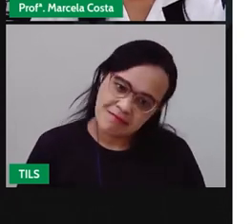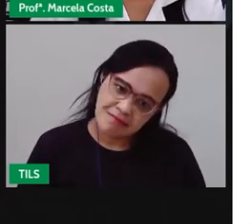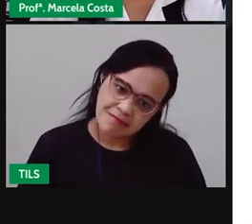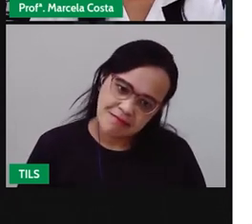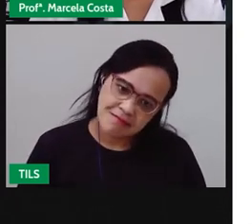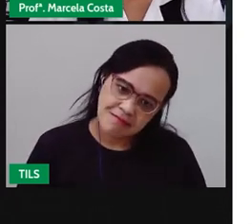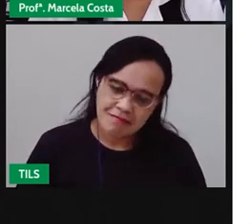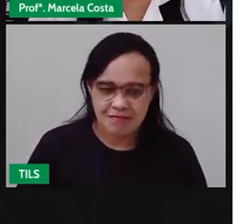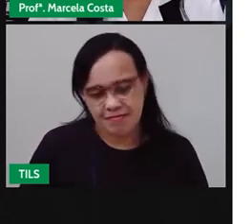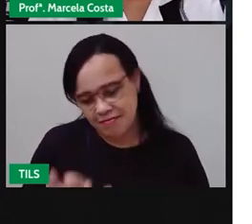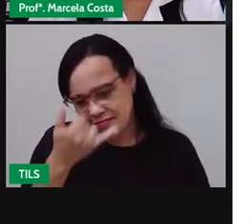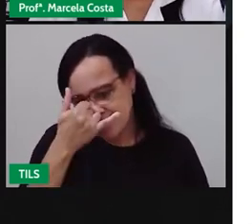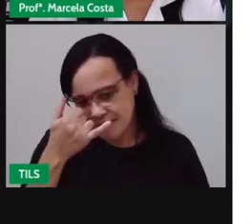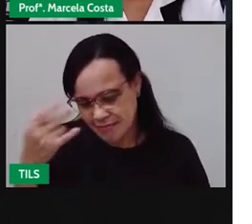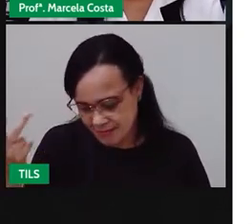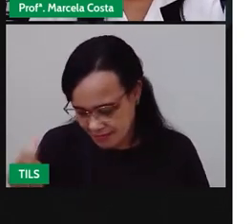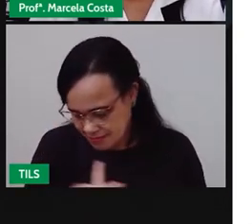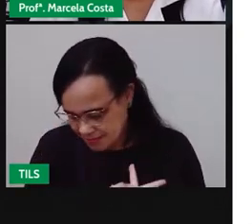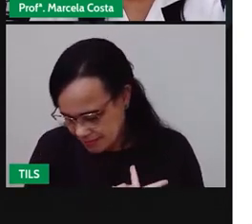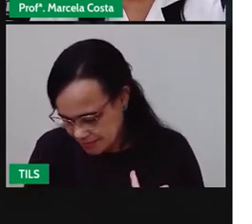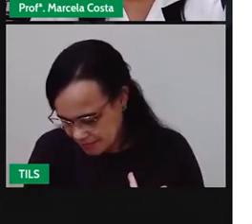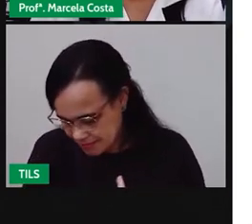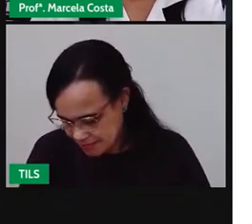Não acertei.